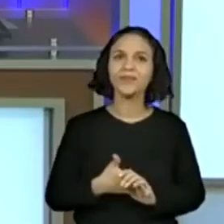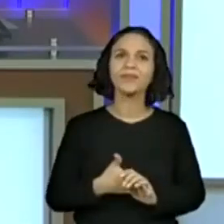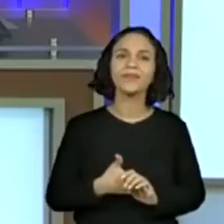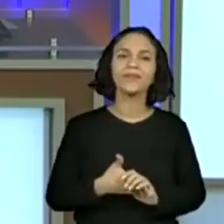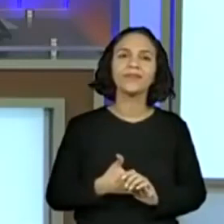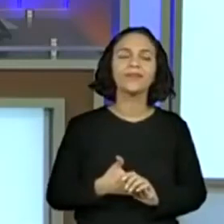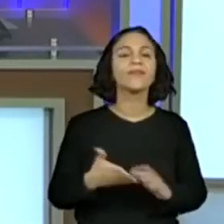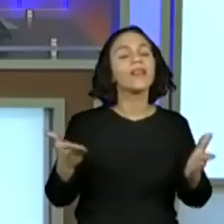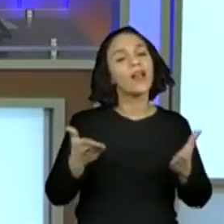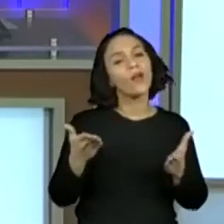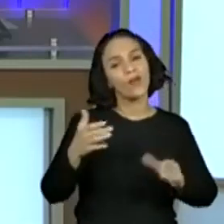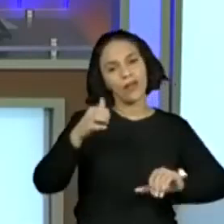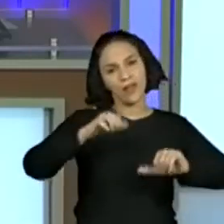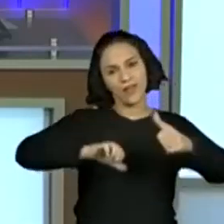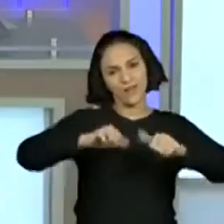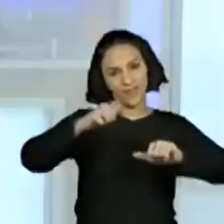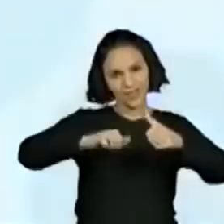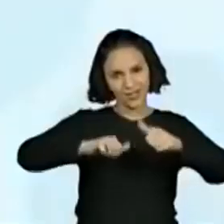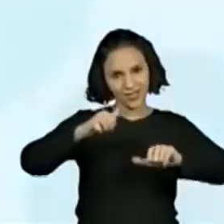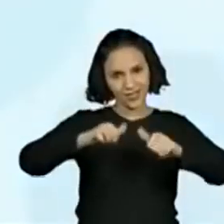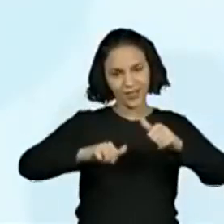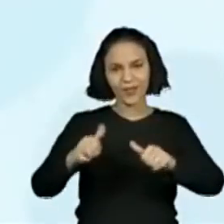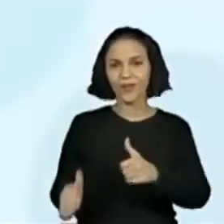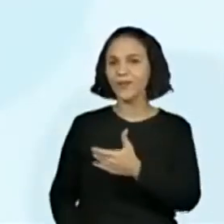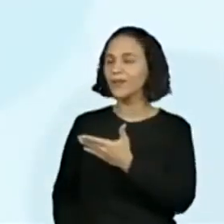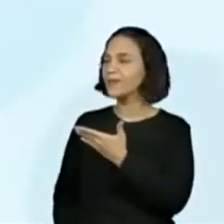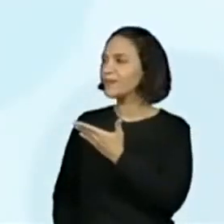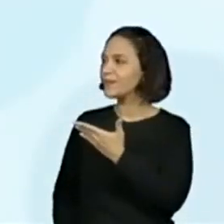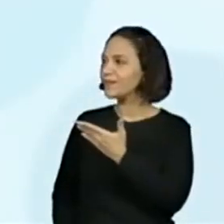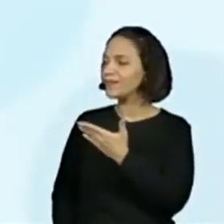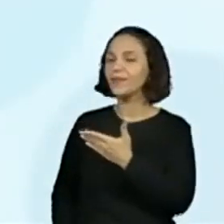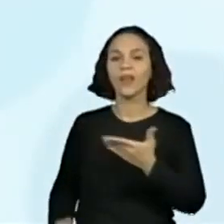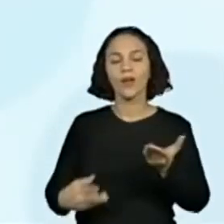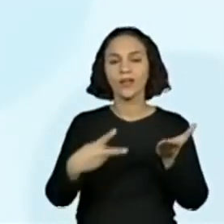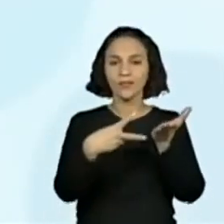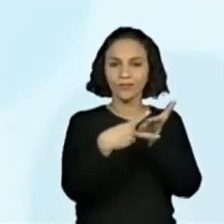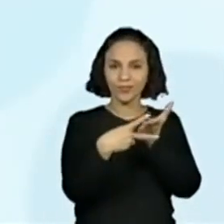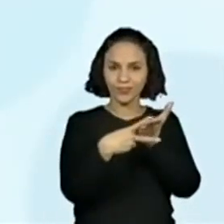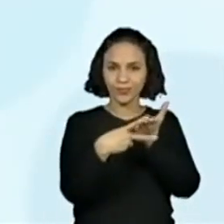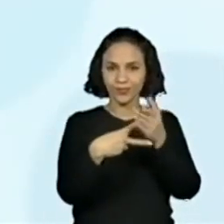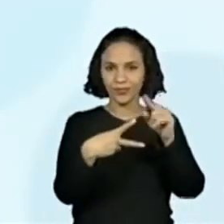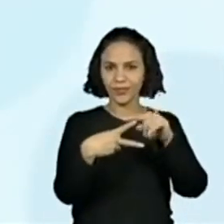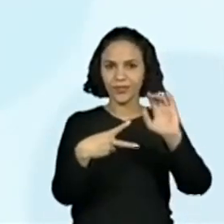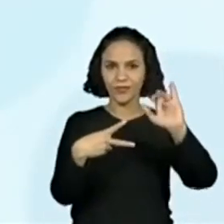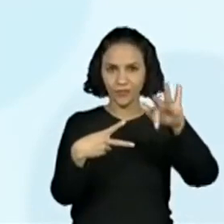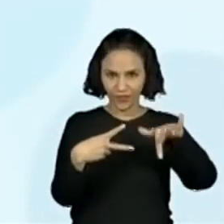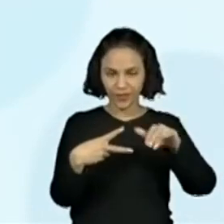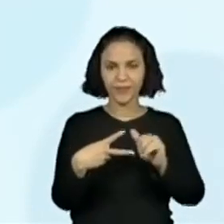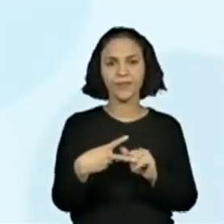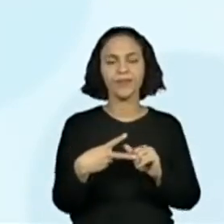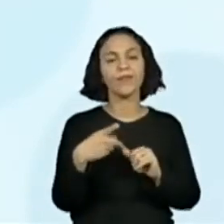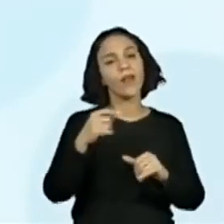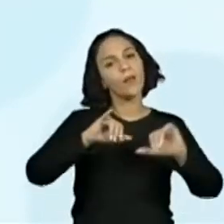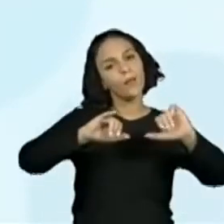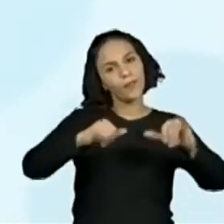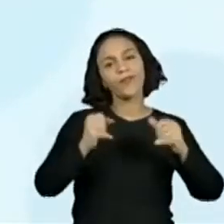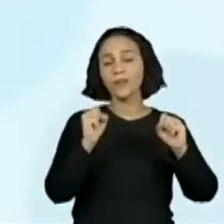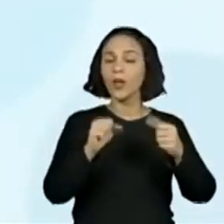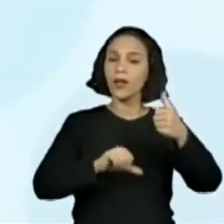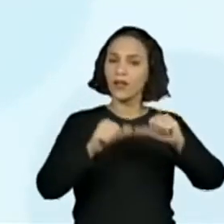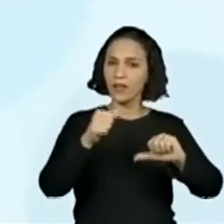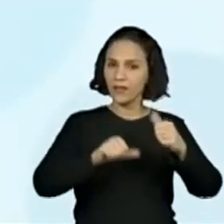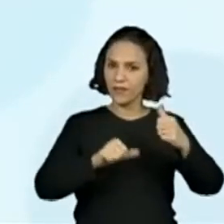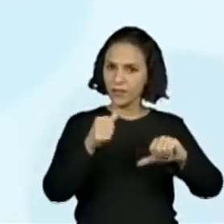aqui, deixa eu ver se a gente tem a telinha de avaliação. O nosso primeiro momento de aula está acabando. Essa é a telinha de avaliação.